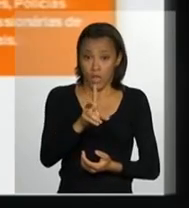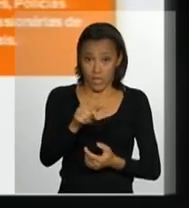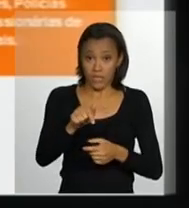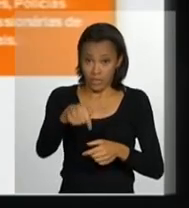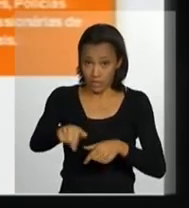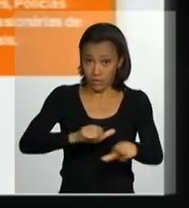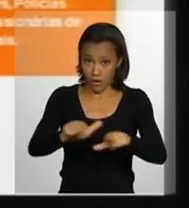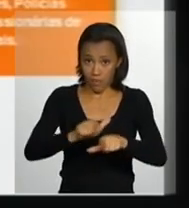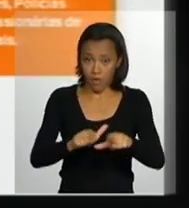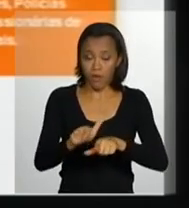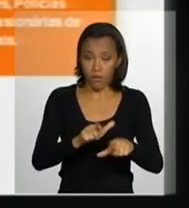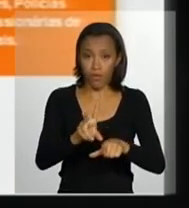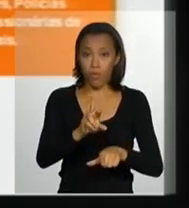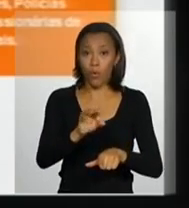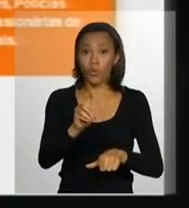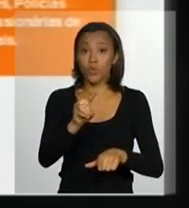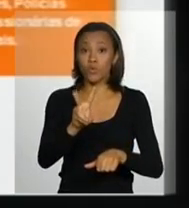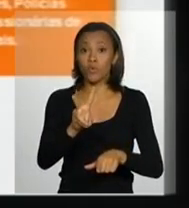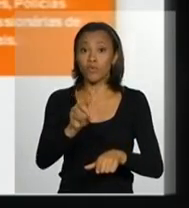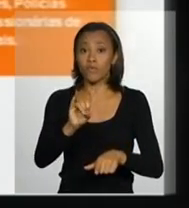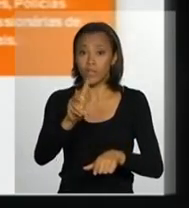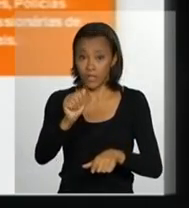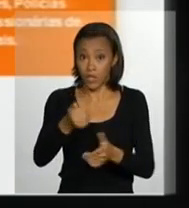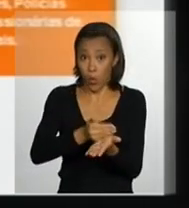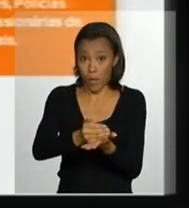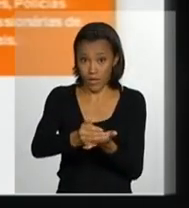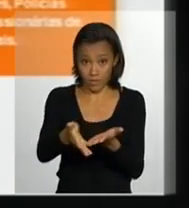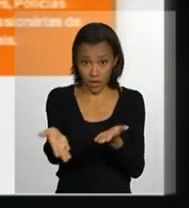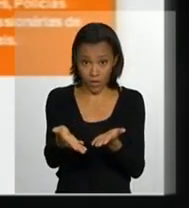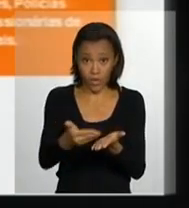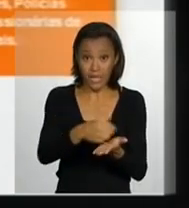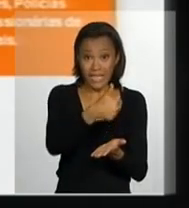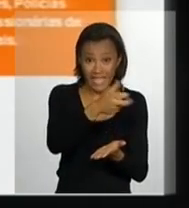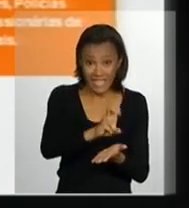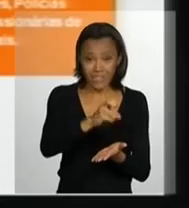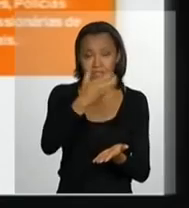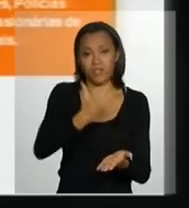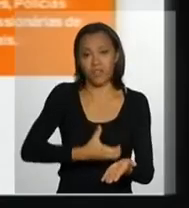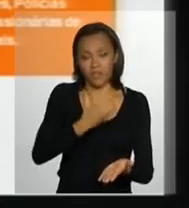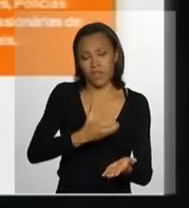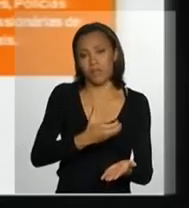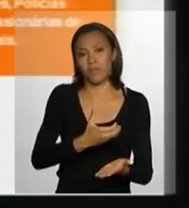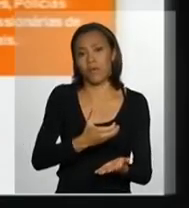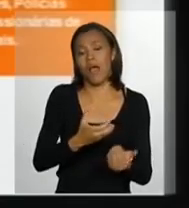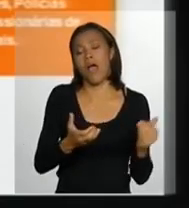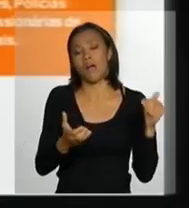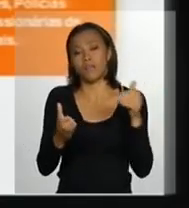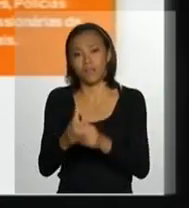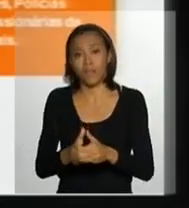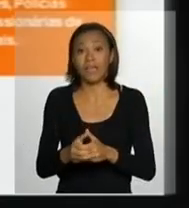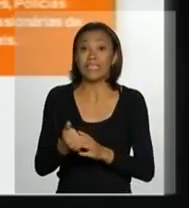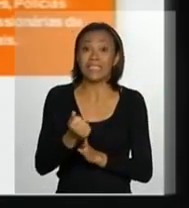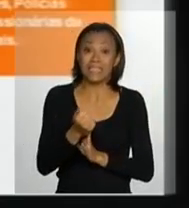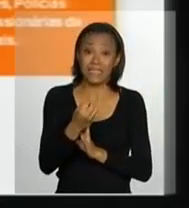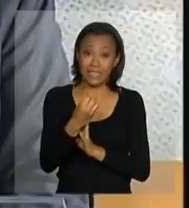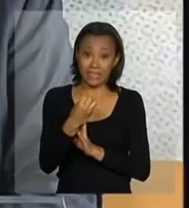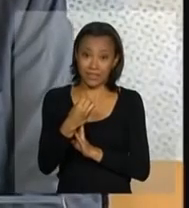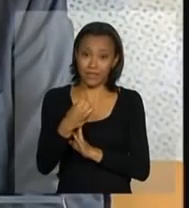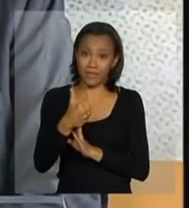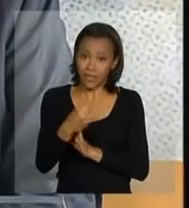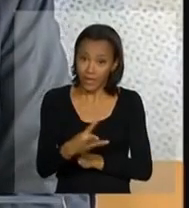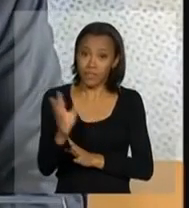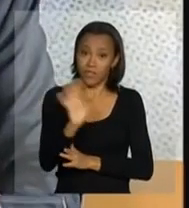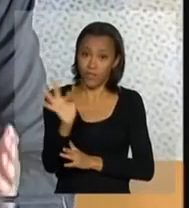que inicia agora, portanto, ele vai de 15 de dezembro de 2012 a 13 de fevereiro de 2013,